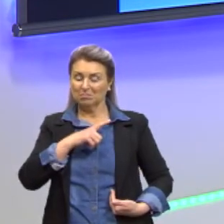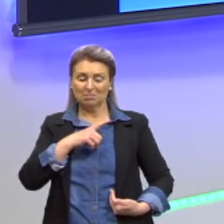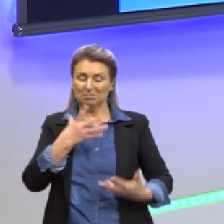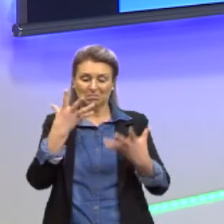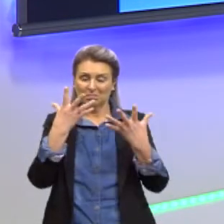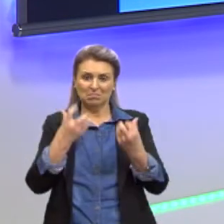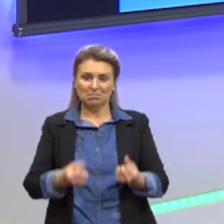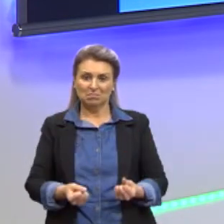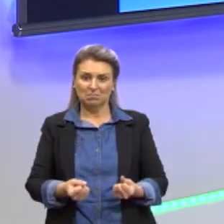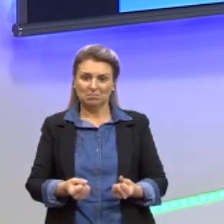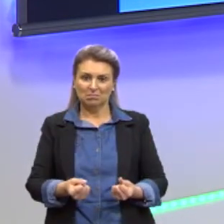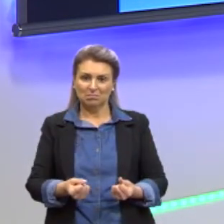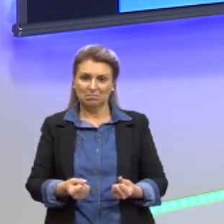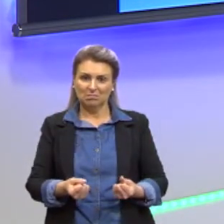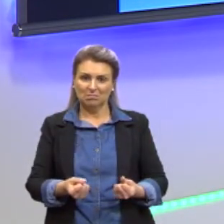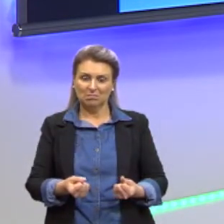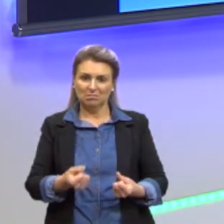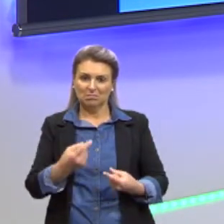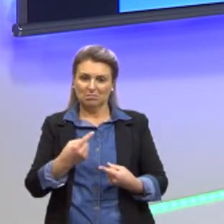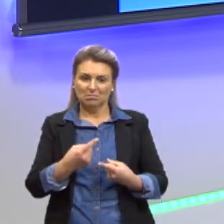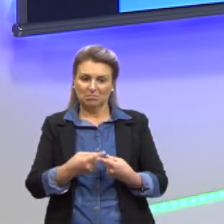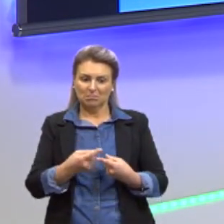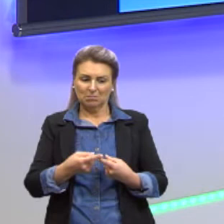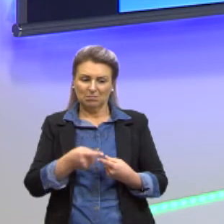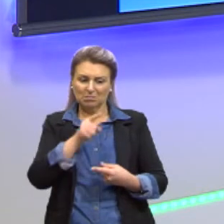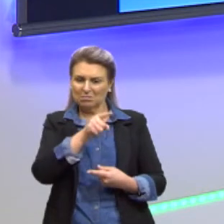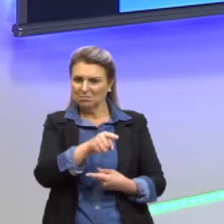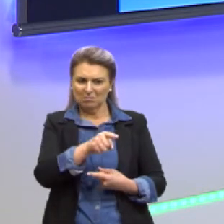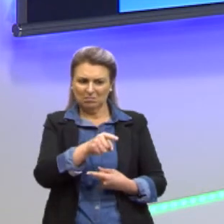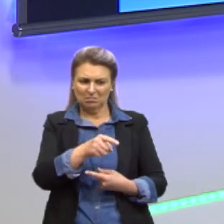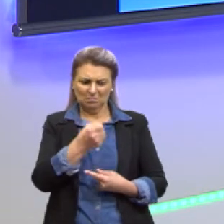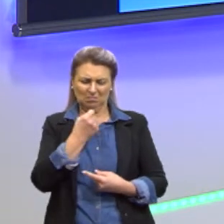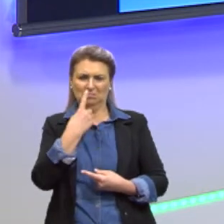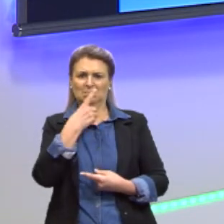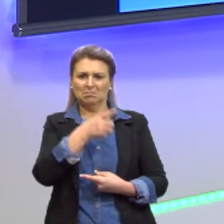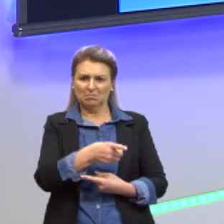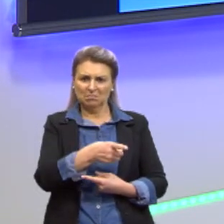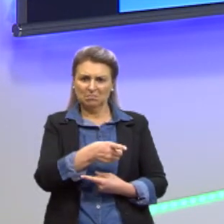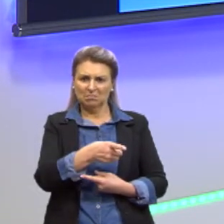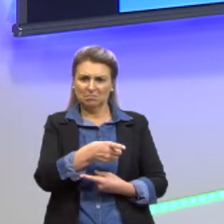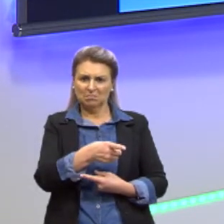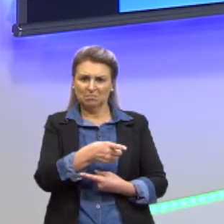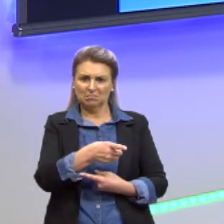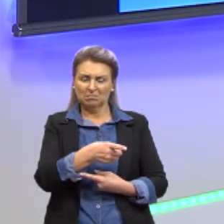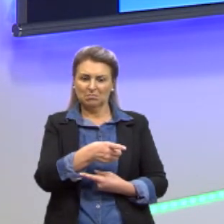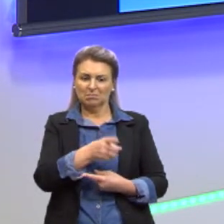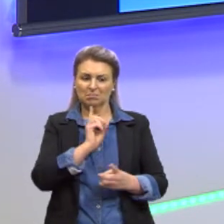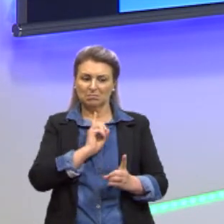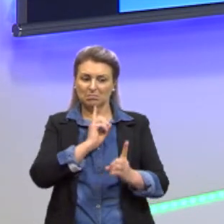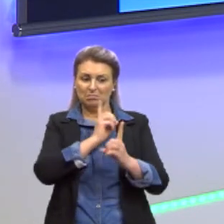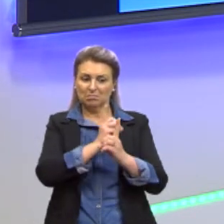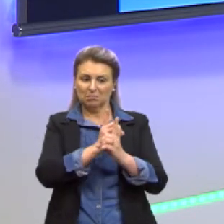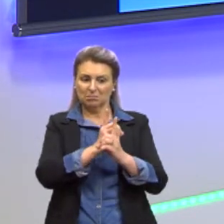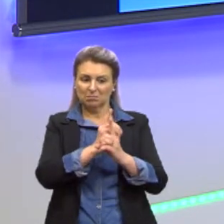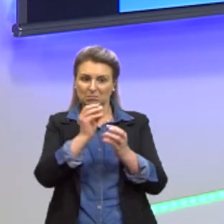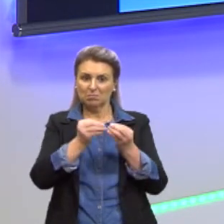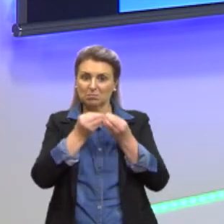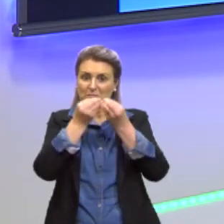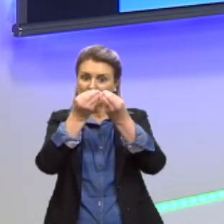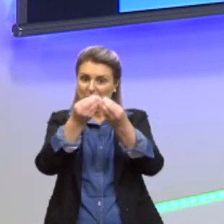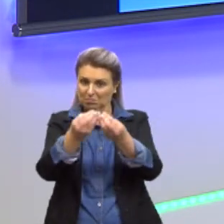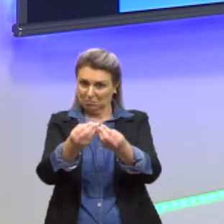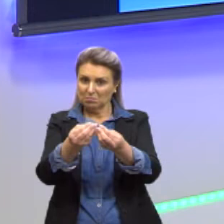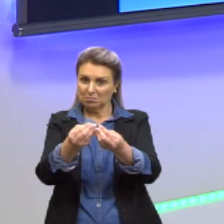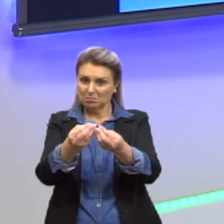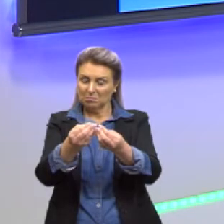por causa, né? Então, do combate a esse corpo estranho. É por isso que tem que sempre encontrar um doador compatível. Tem